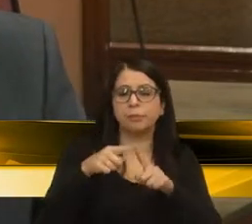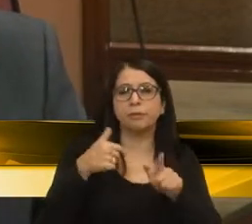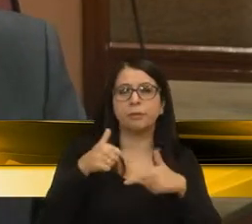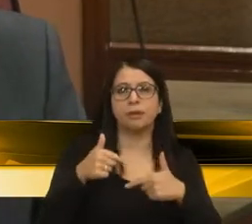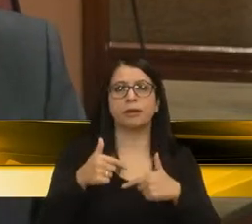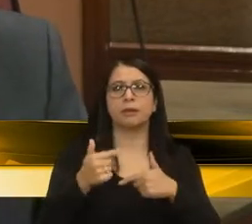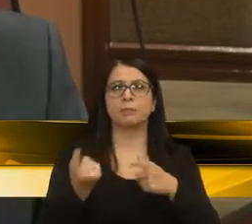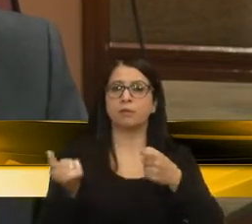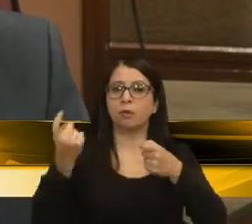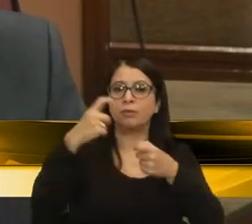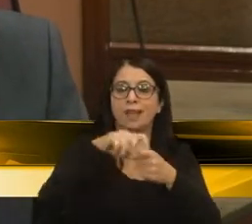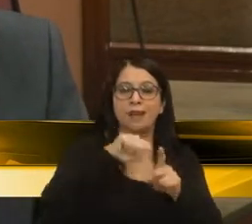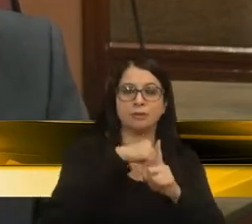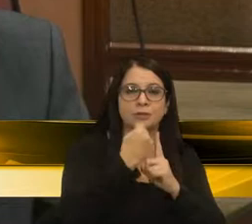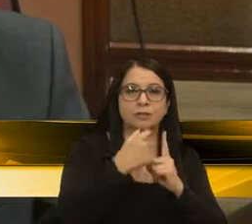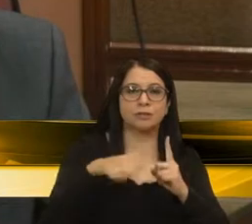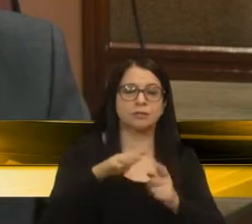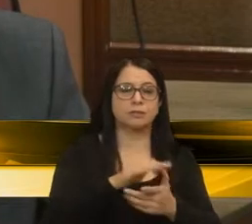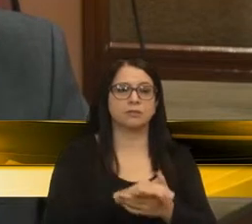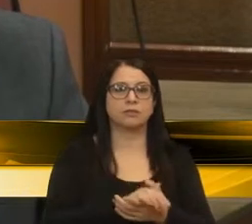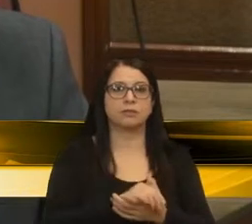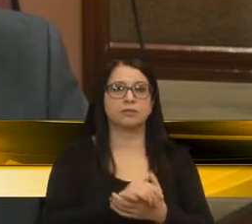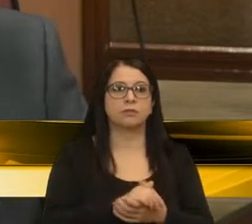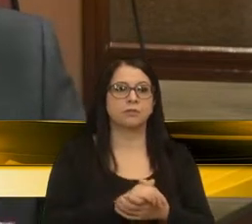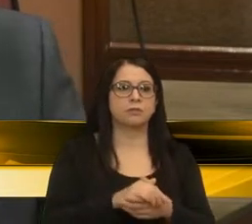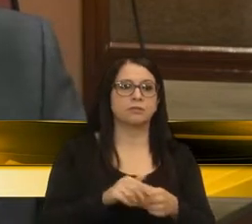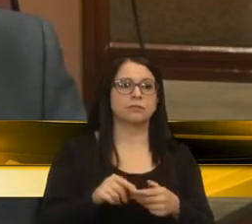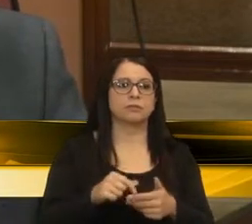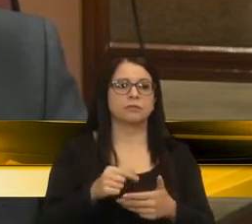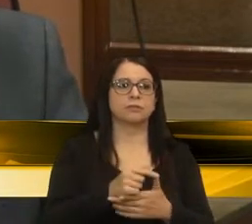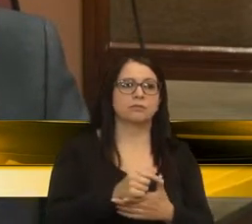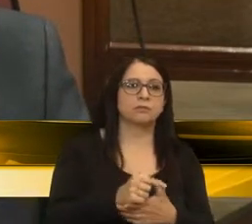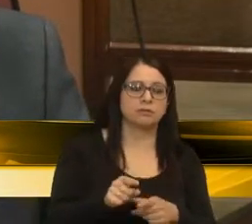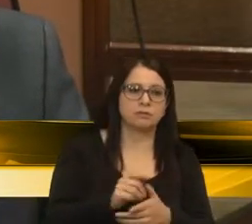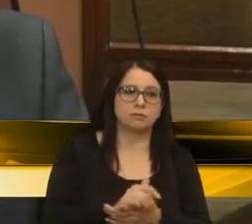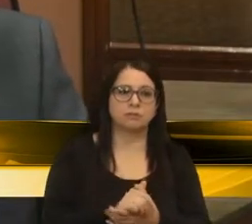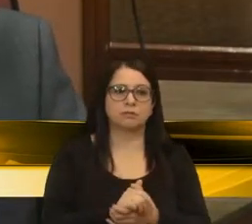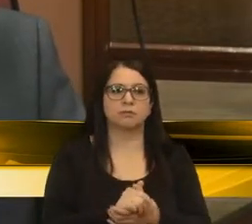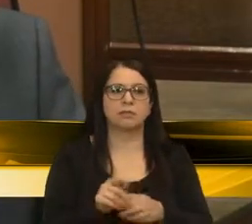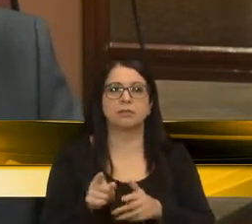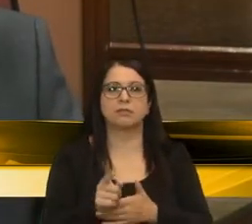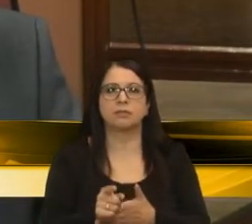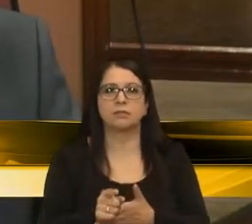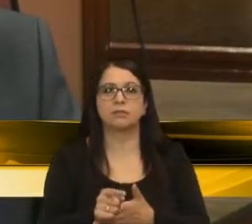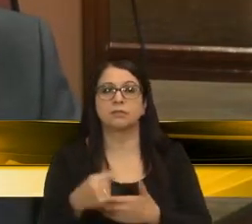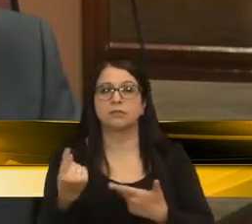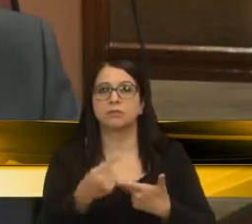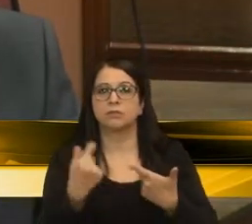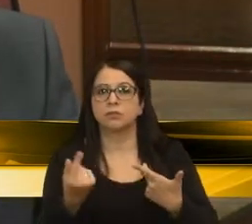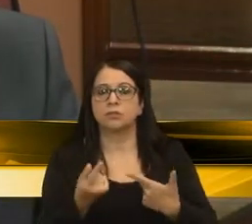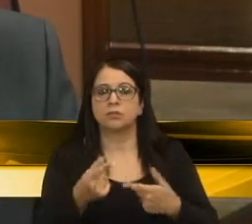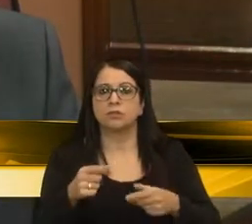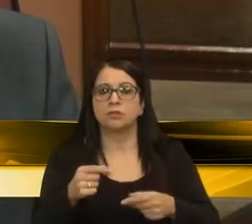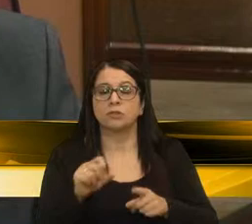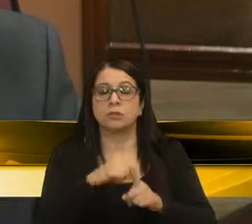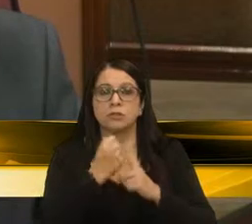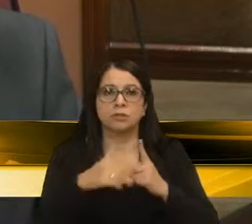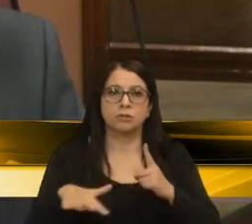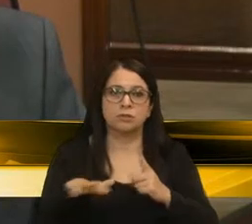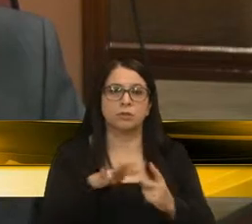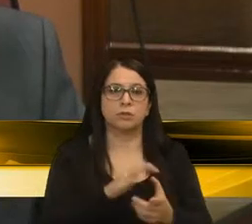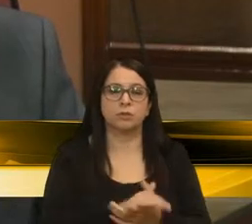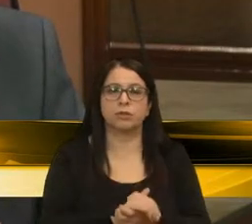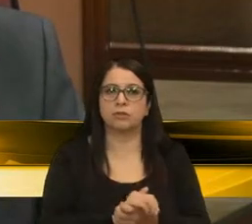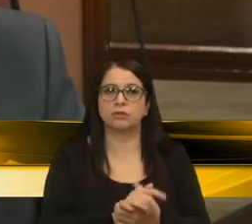ressocializar essas pessoas que, em outro momento, cometeram algum erro diante da sociedade. Mas